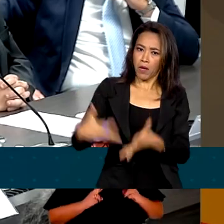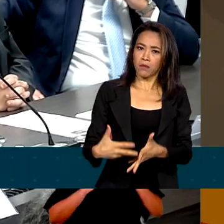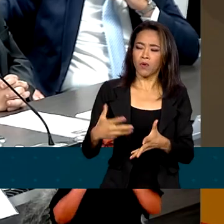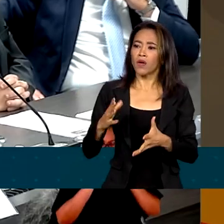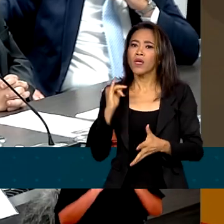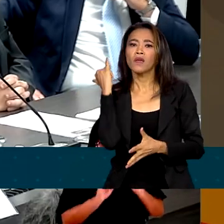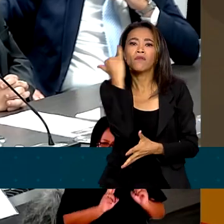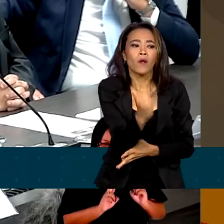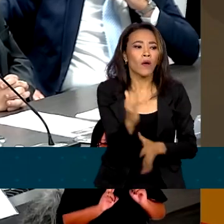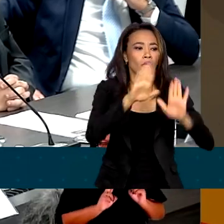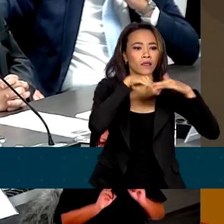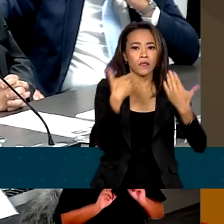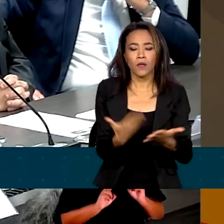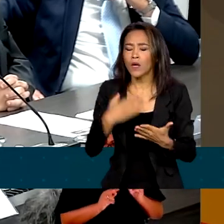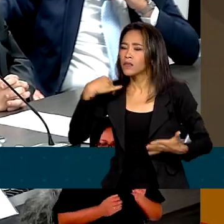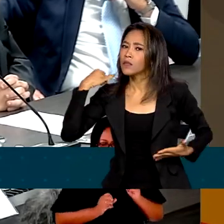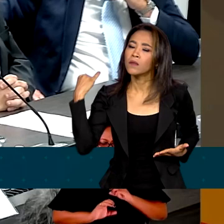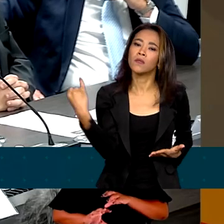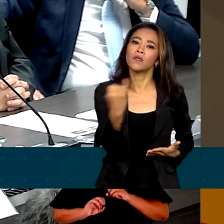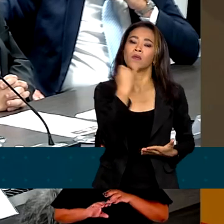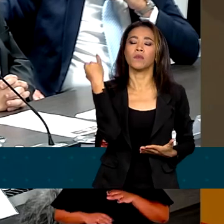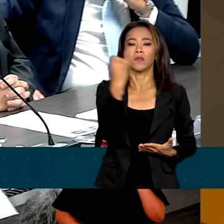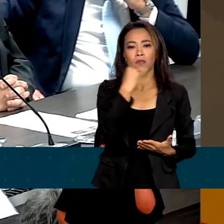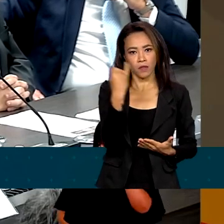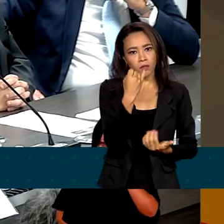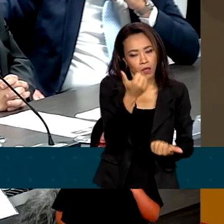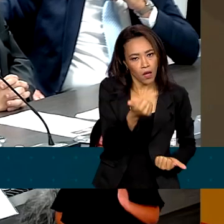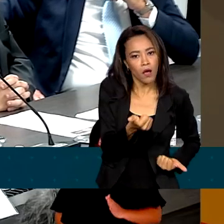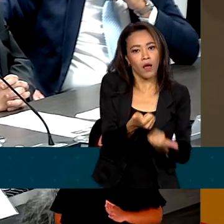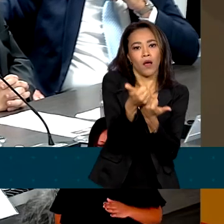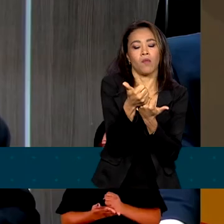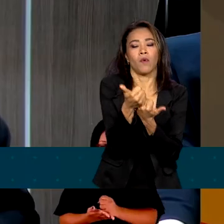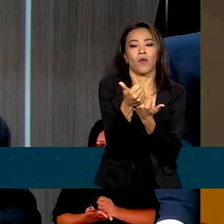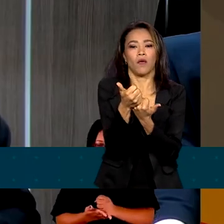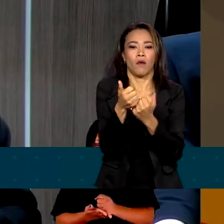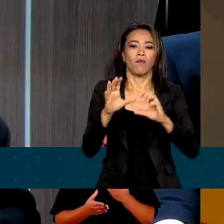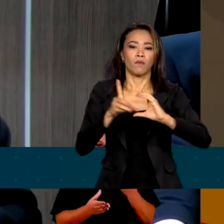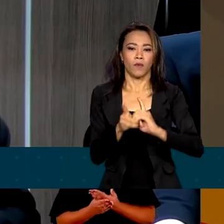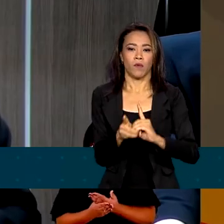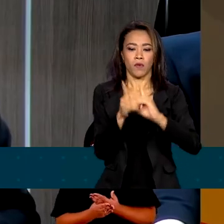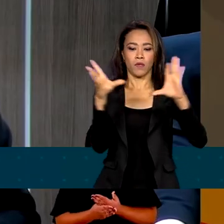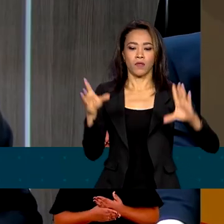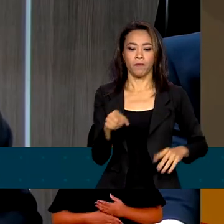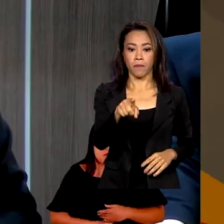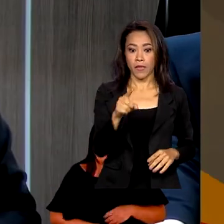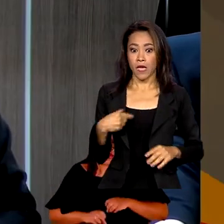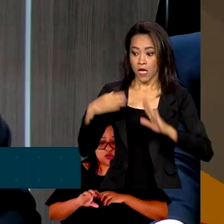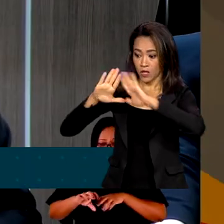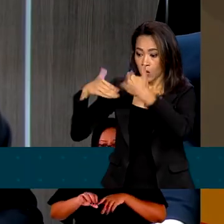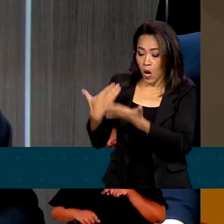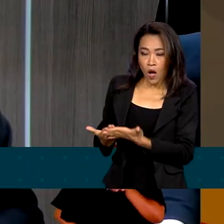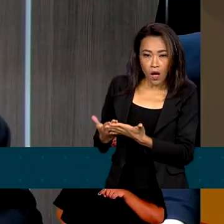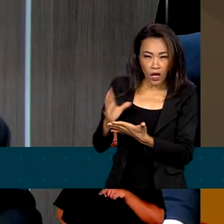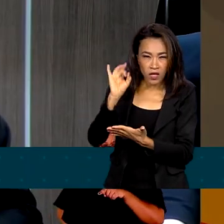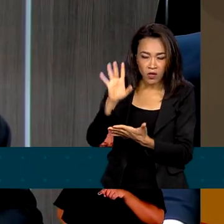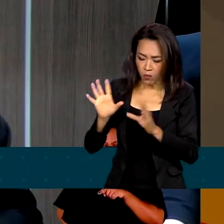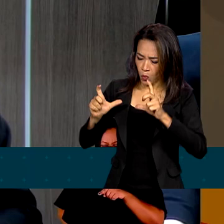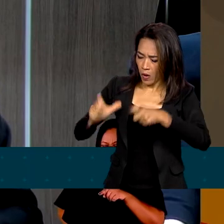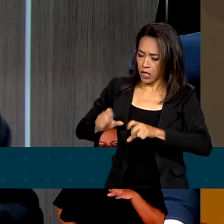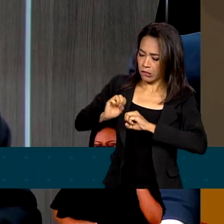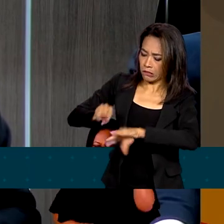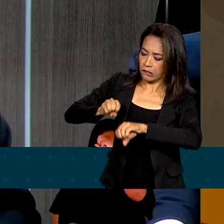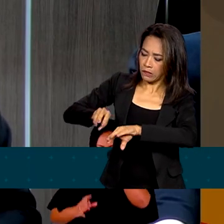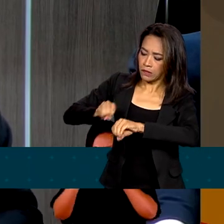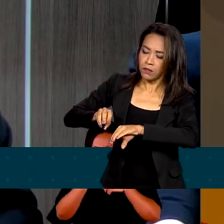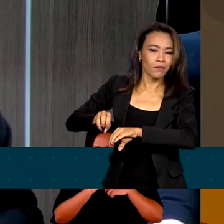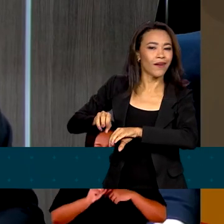são fundamentais para a manutenção do Estado Democrático de Direito. A escola não é só um ambiente de aprendizado, é um ambiente de